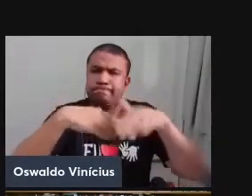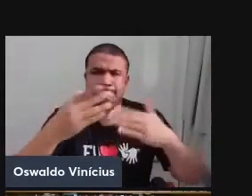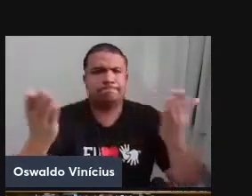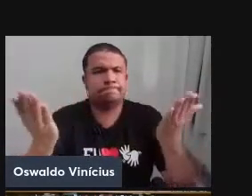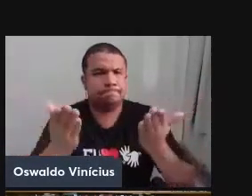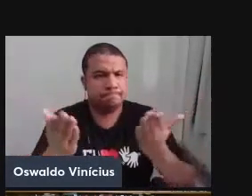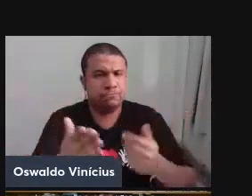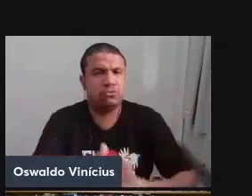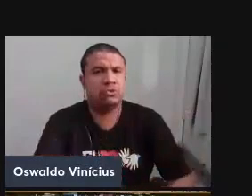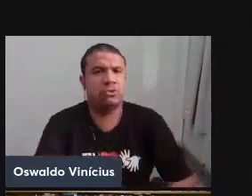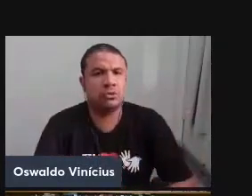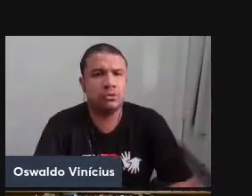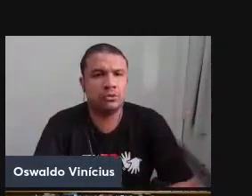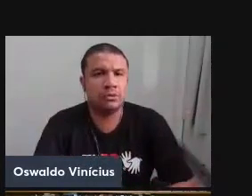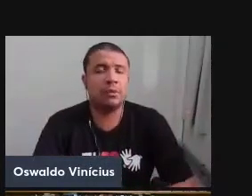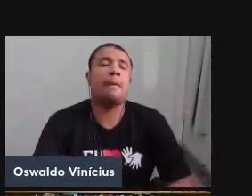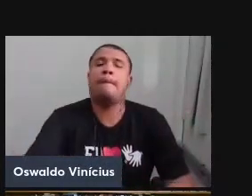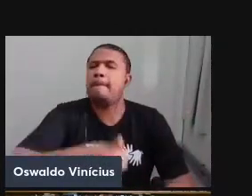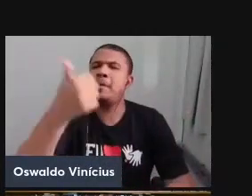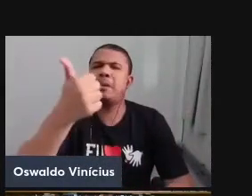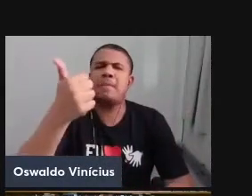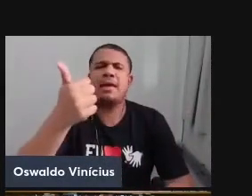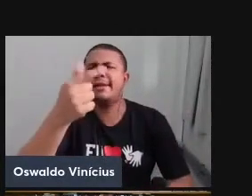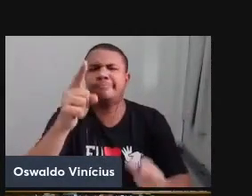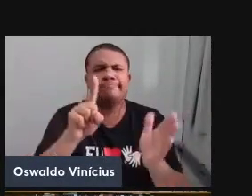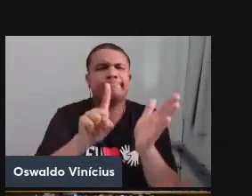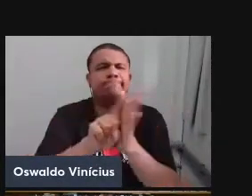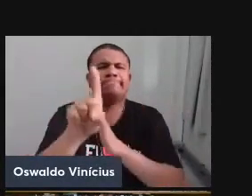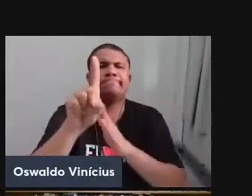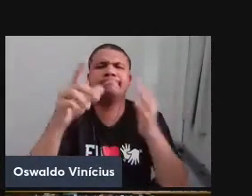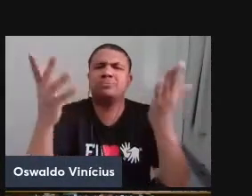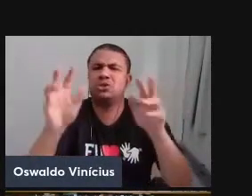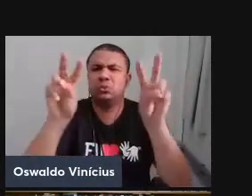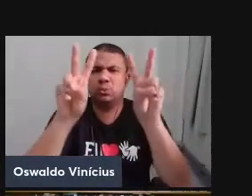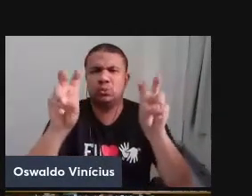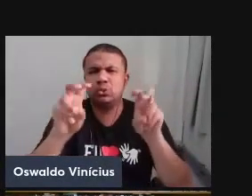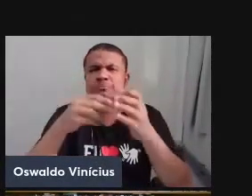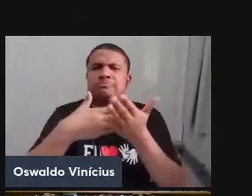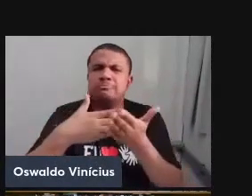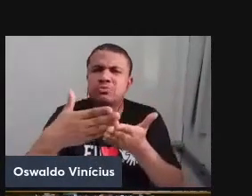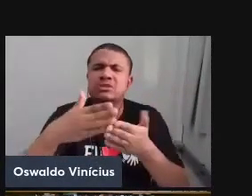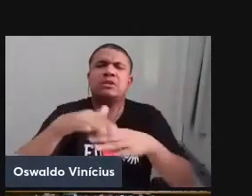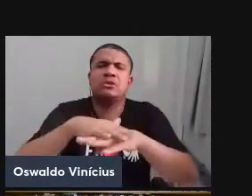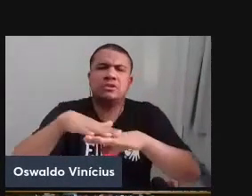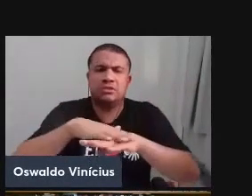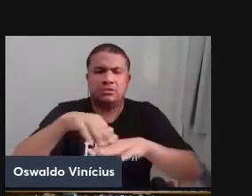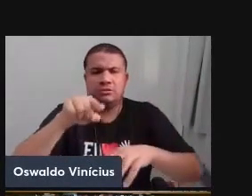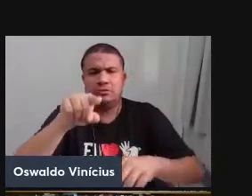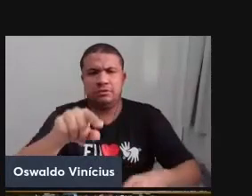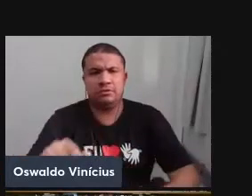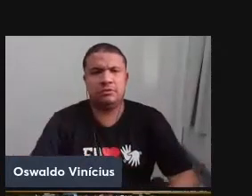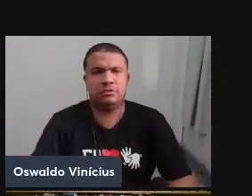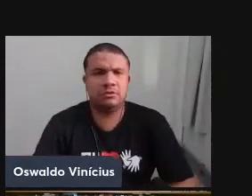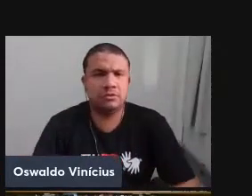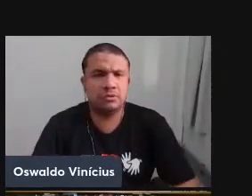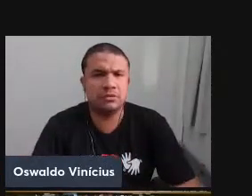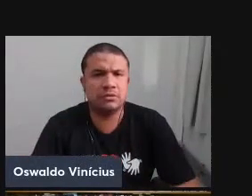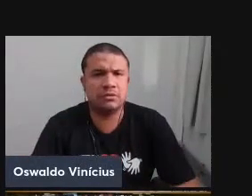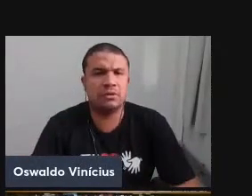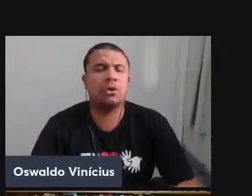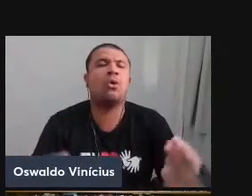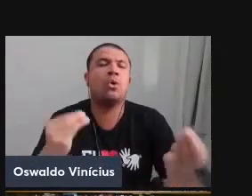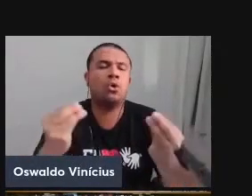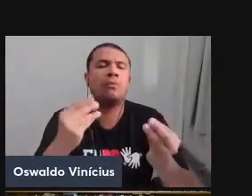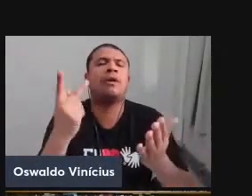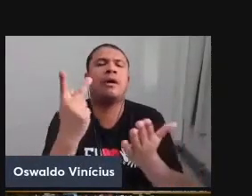Uma primeira questão que eu queria comentar com vocês, muito rapidamente, é a pegada